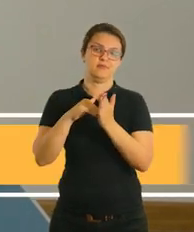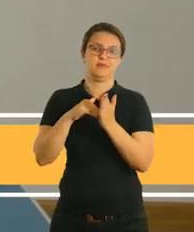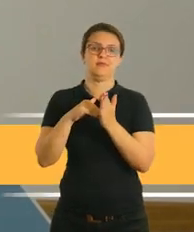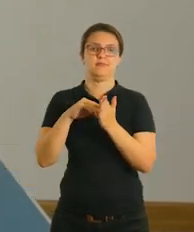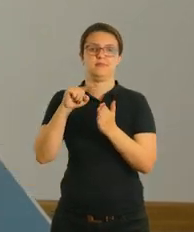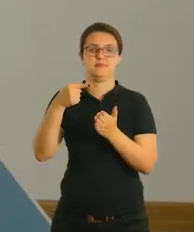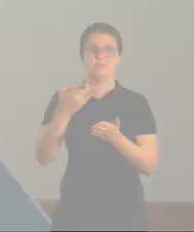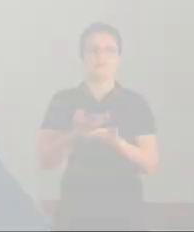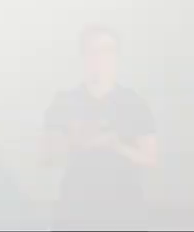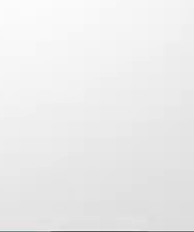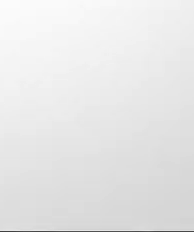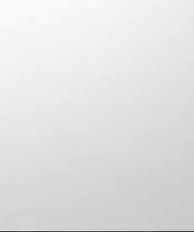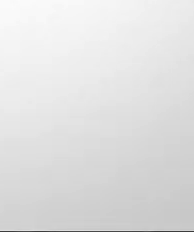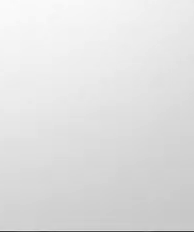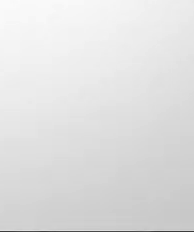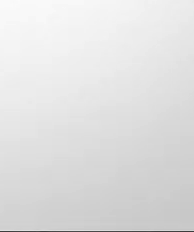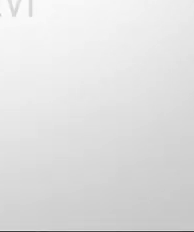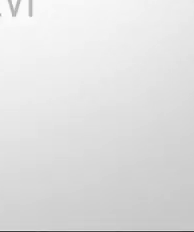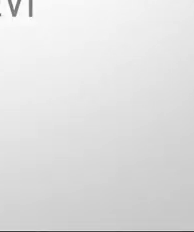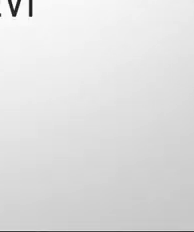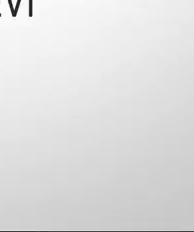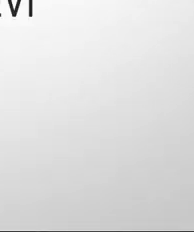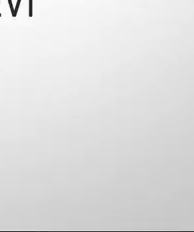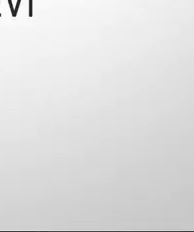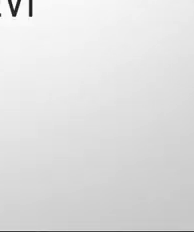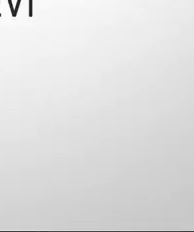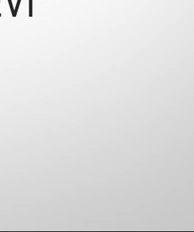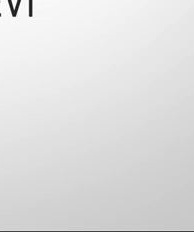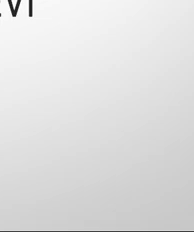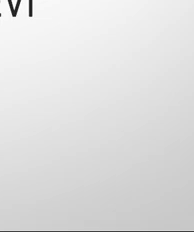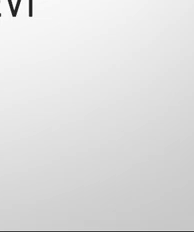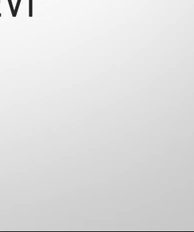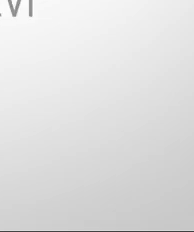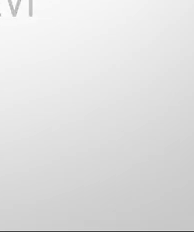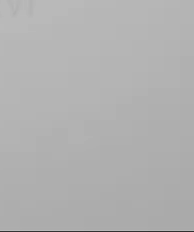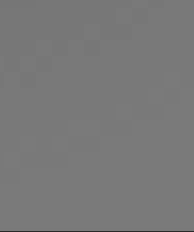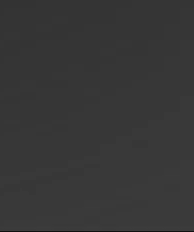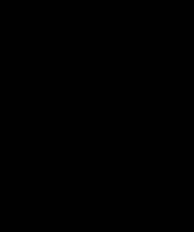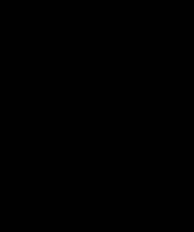próxima. Estamos aqui de novo. Música Música Música Música Música